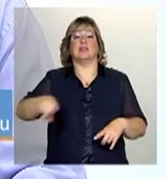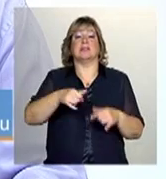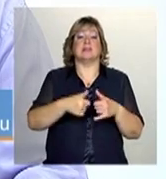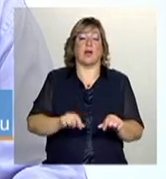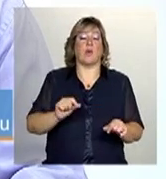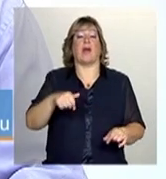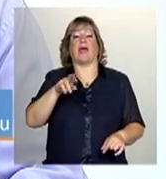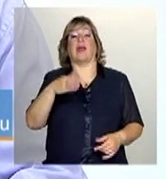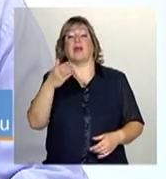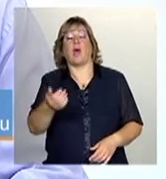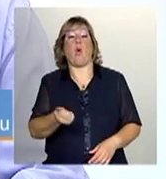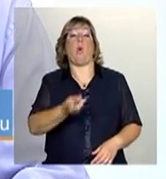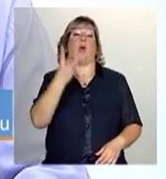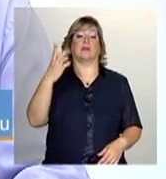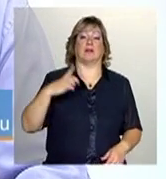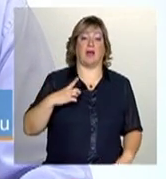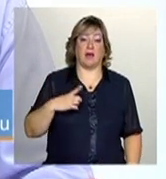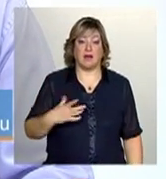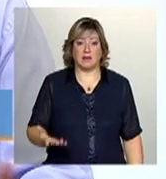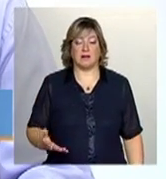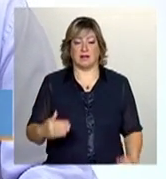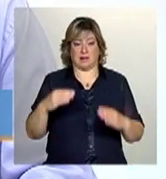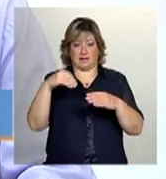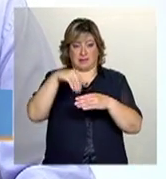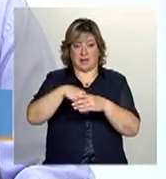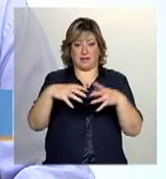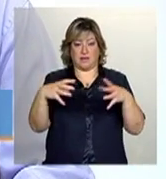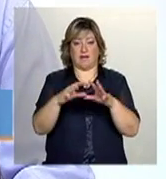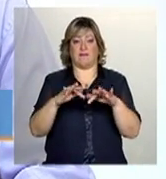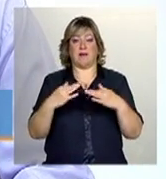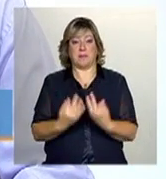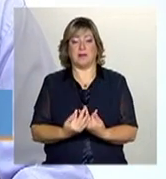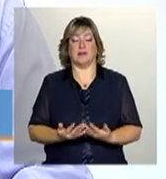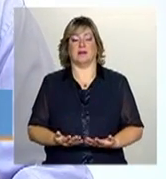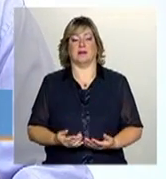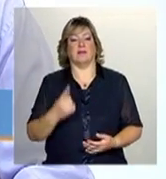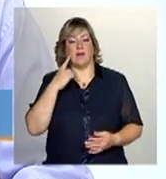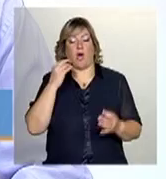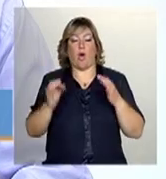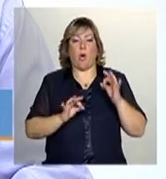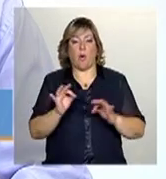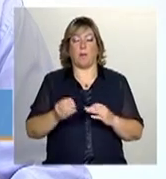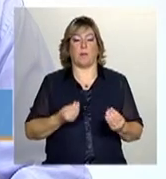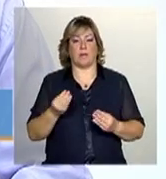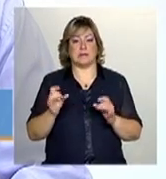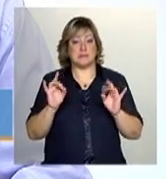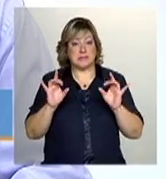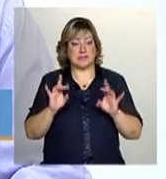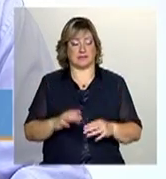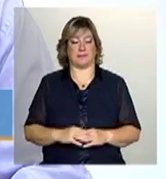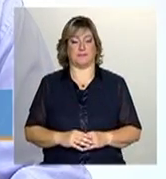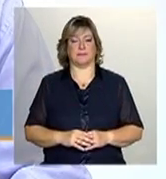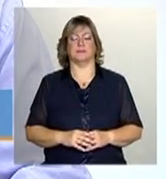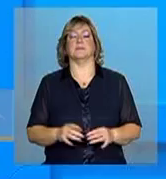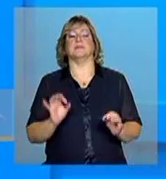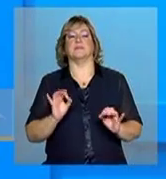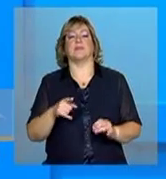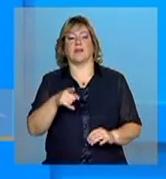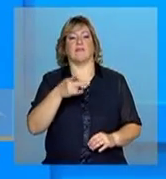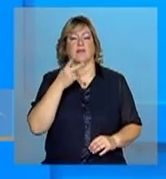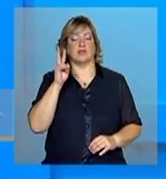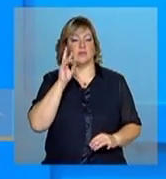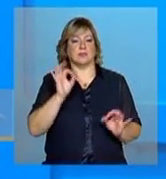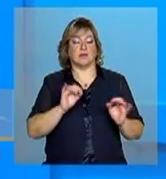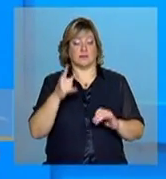quem são, quantos são, né, e desenvolver estratégias específicas. Então, você falou em estratégias específicas. Eu estou vendo aqui, por exemplo, olha,